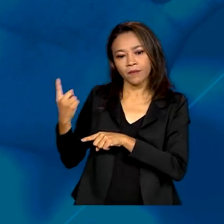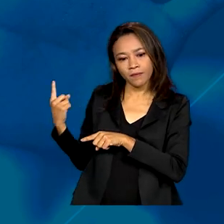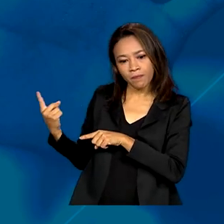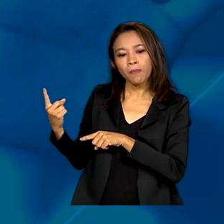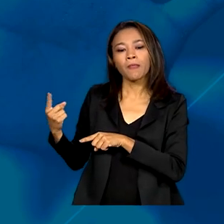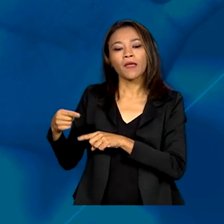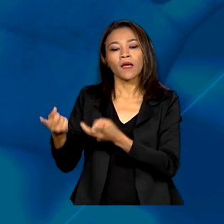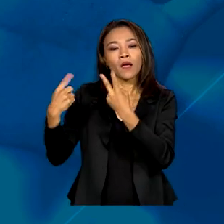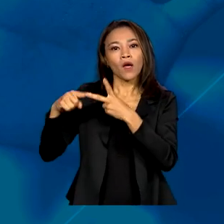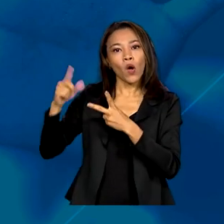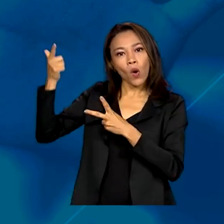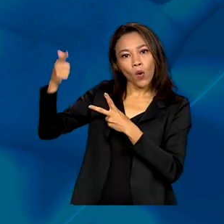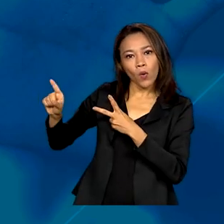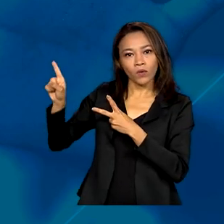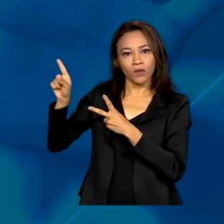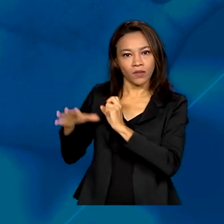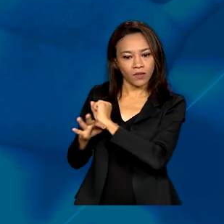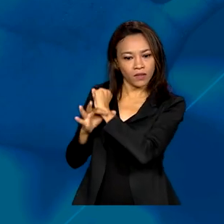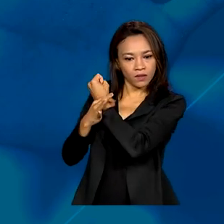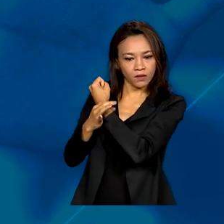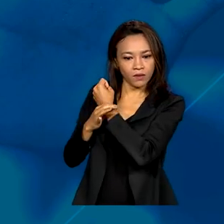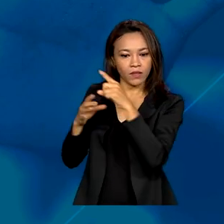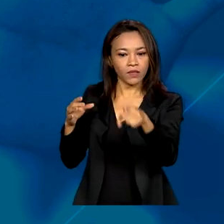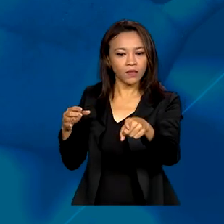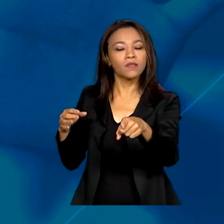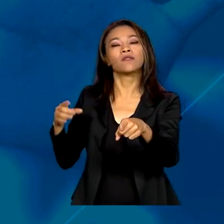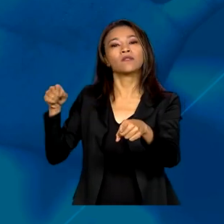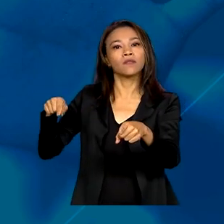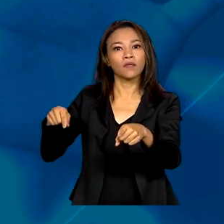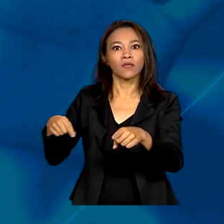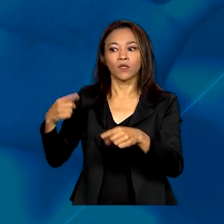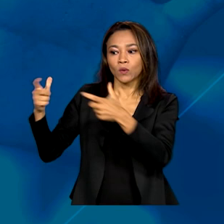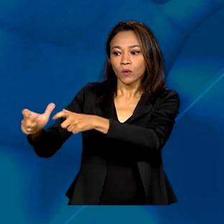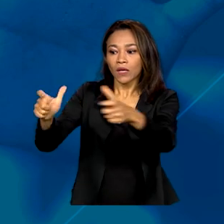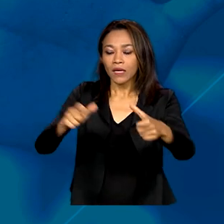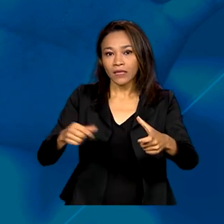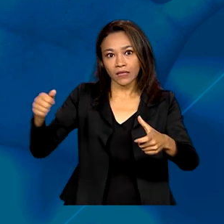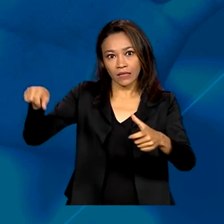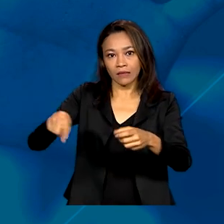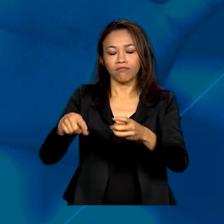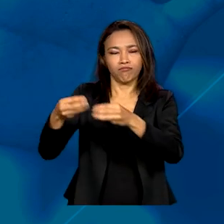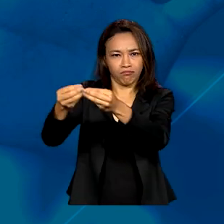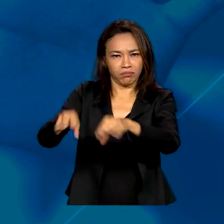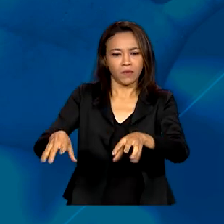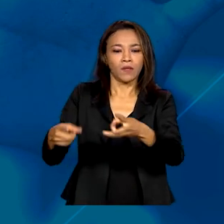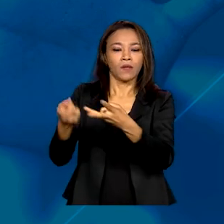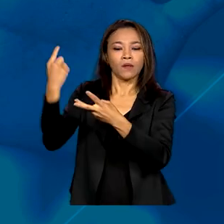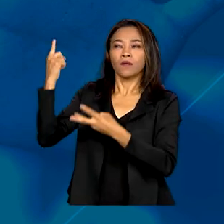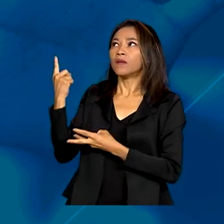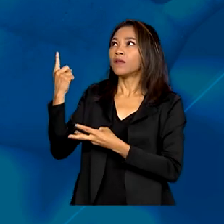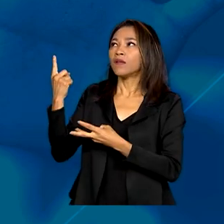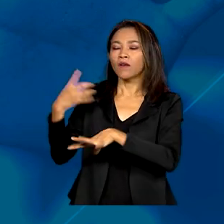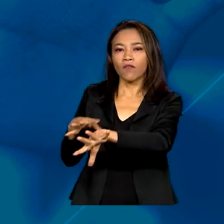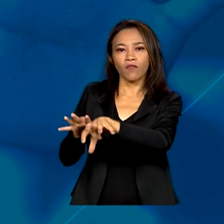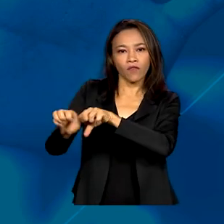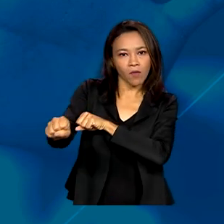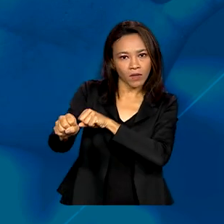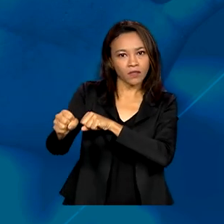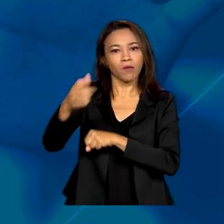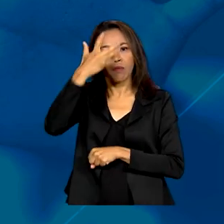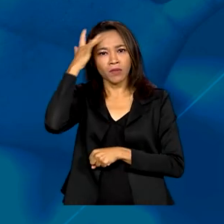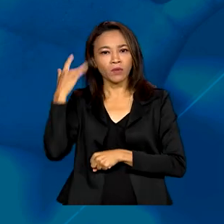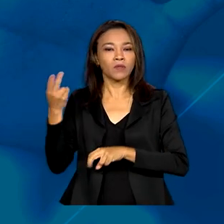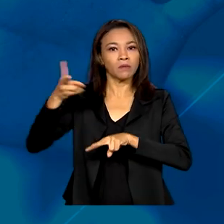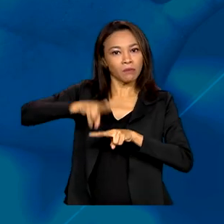mulheres, foco em locais com altos índices de violência, ensino formal e profissionalizante para presos e